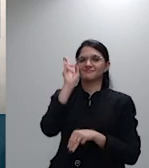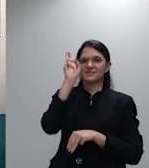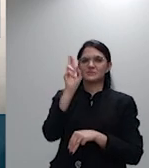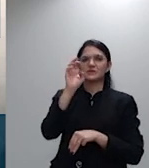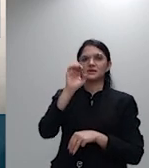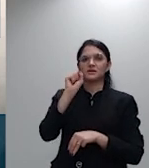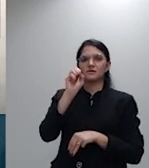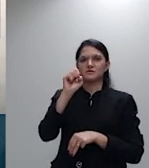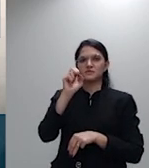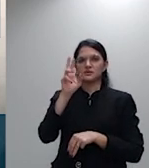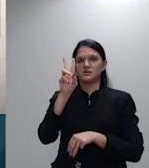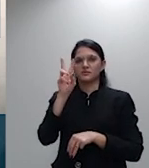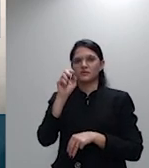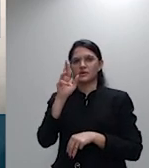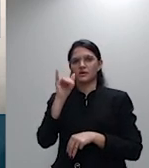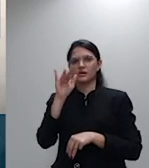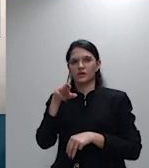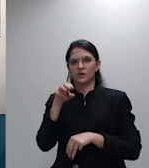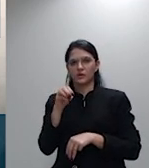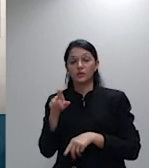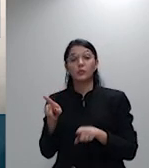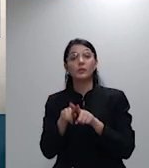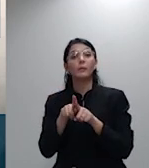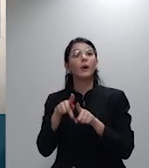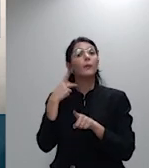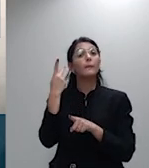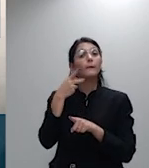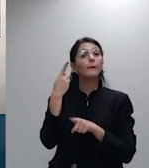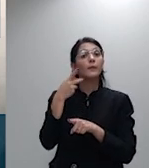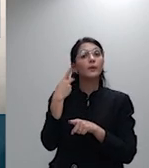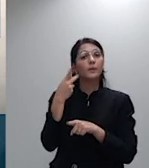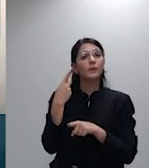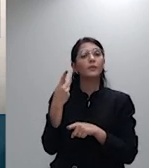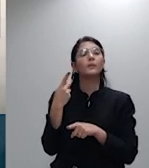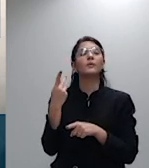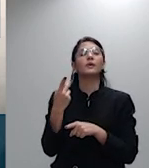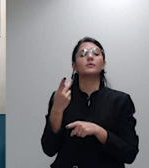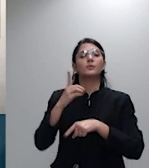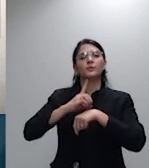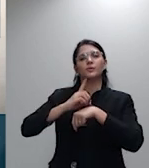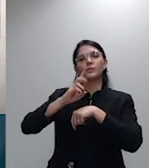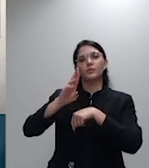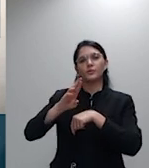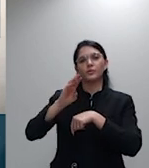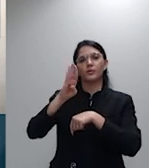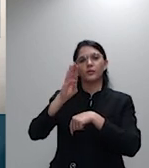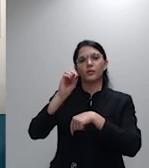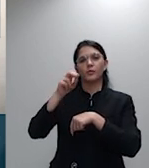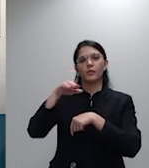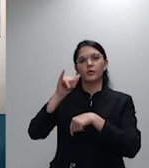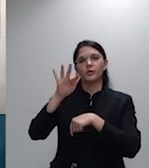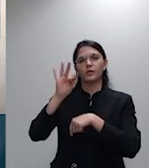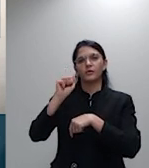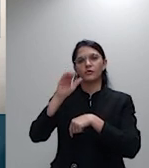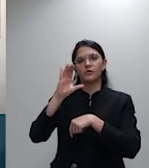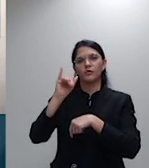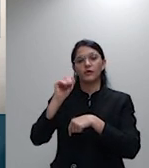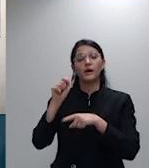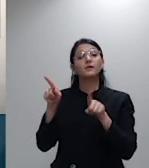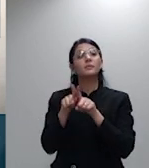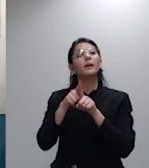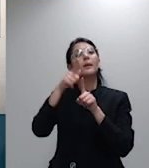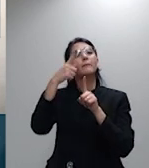república doutor Bonifácio os demais advogados que me antecederam e aqueles que